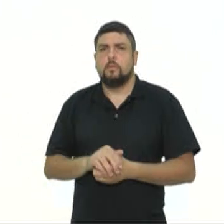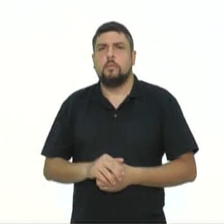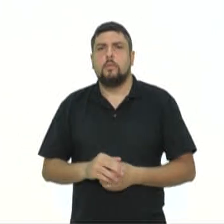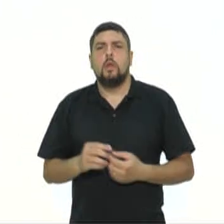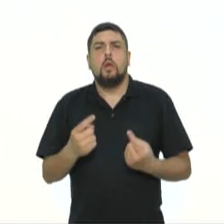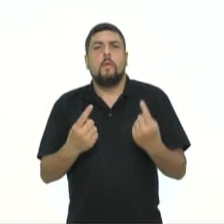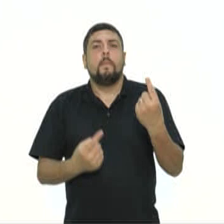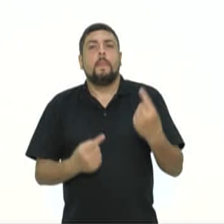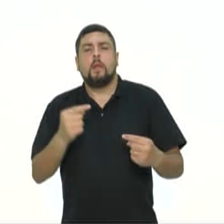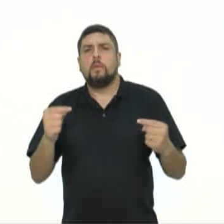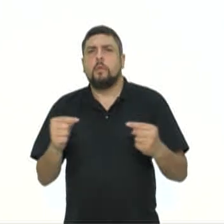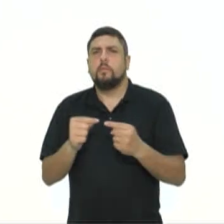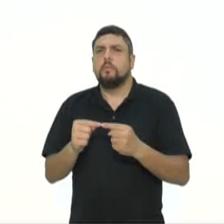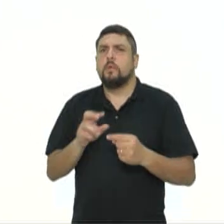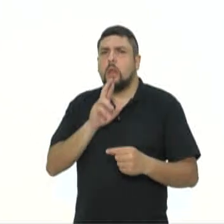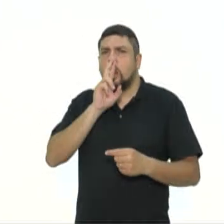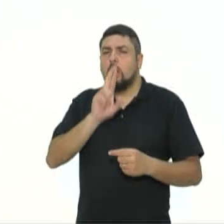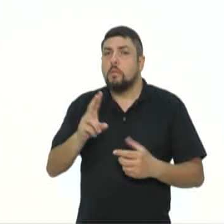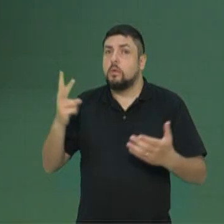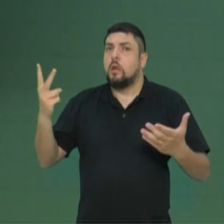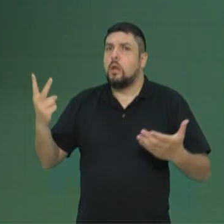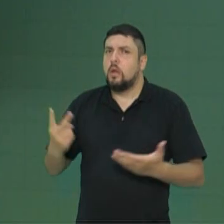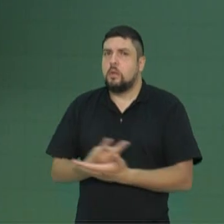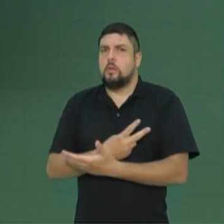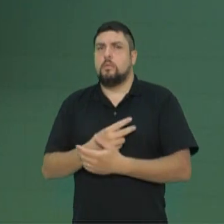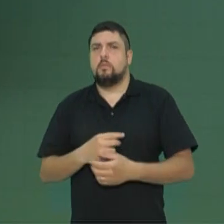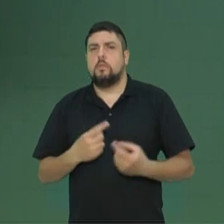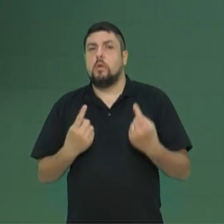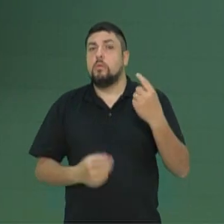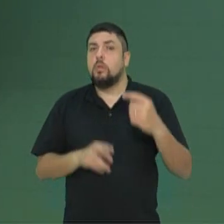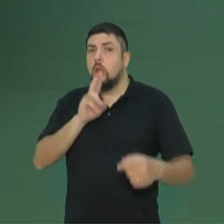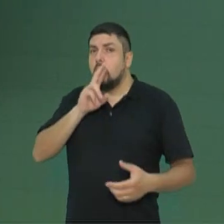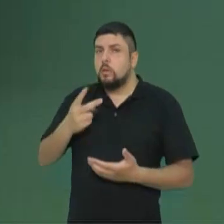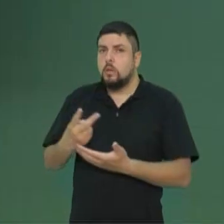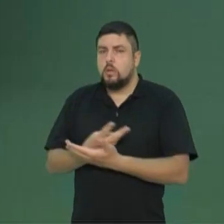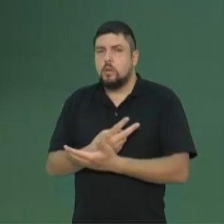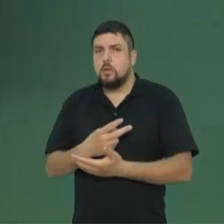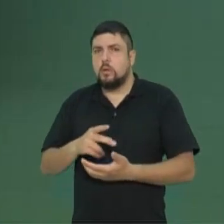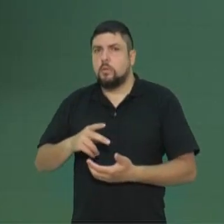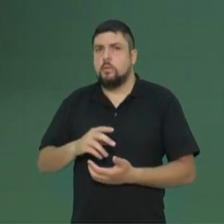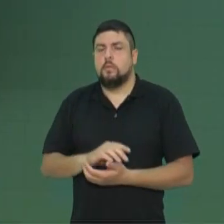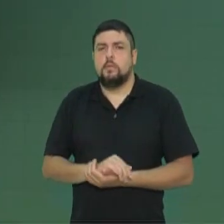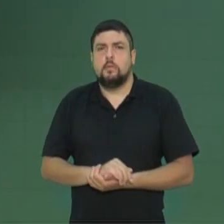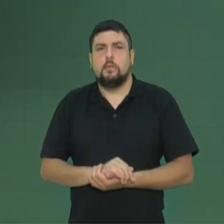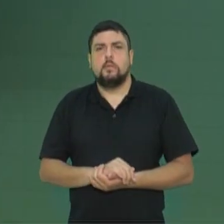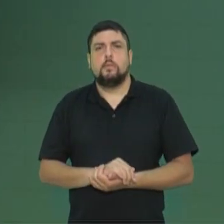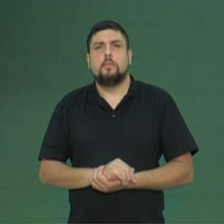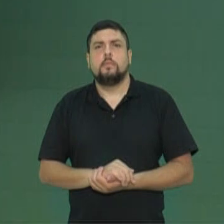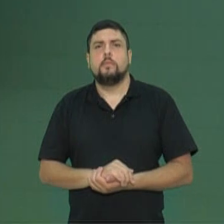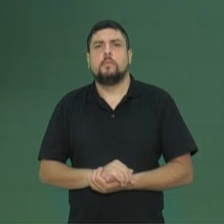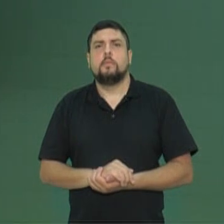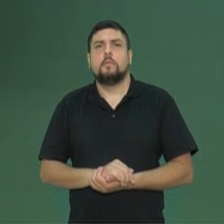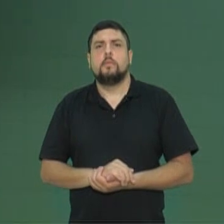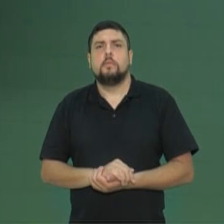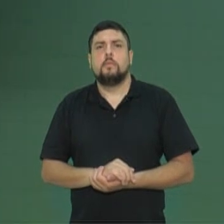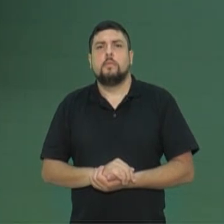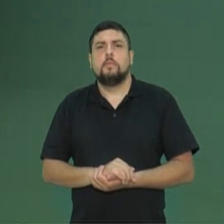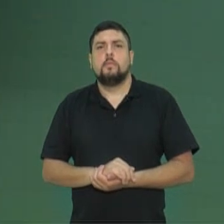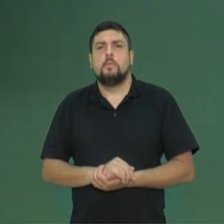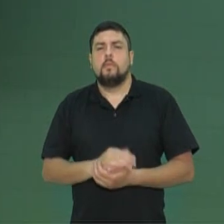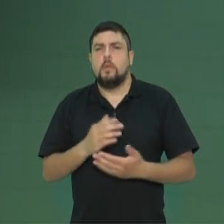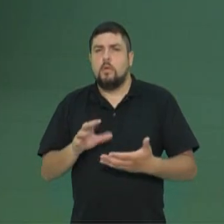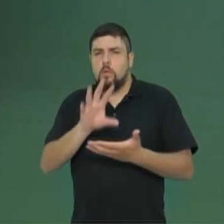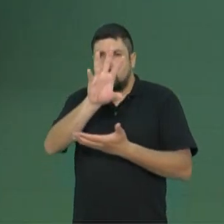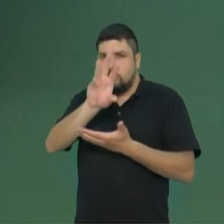abaixo e marca a alternativa incorreta, ou seja, a alternativa que tem um erro a respeito desse órgão. Vocês vão